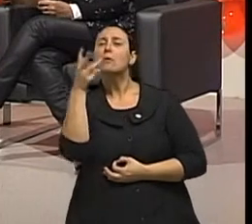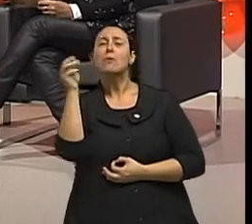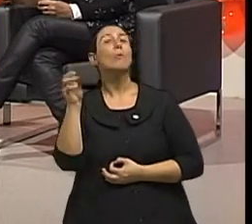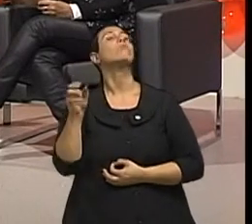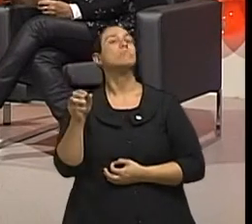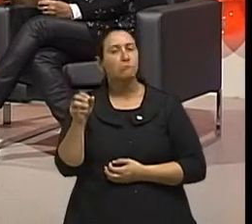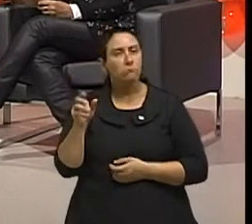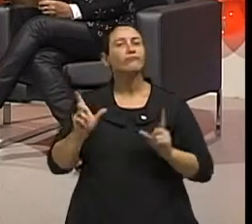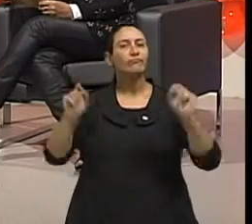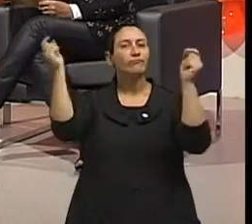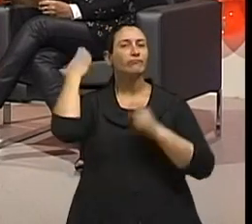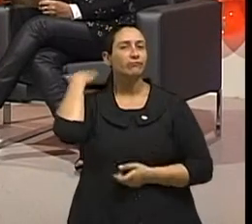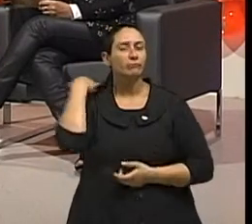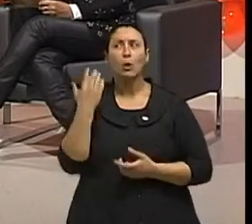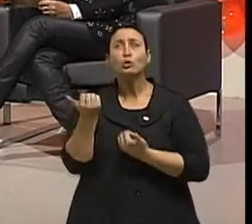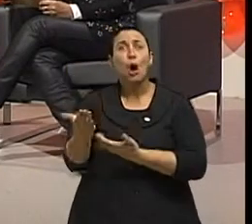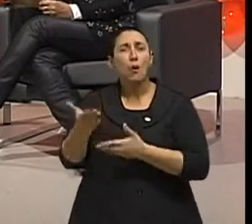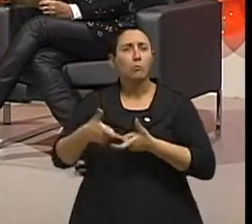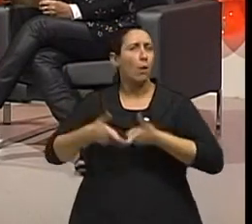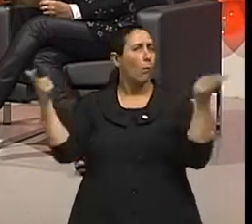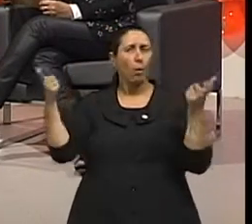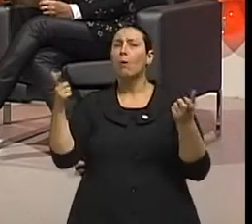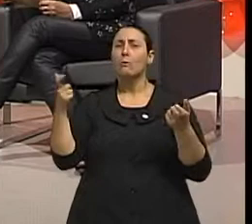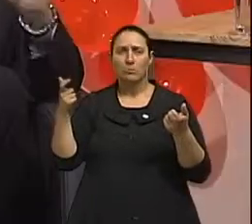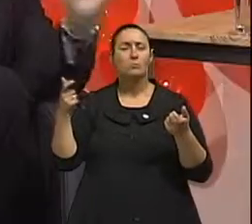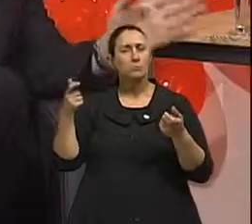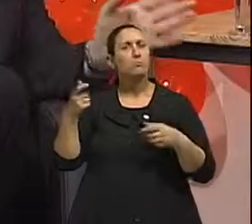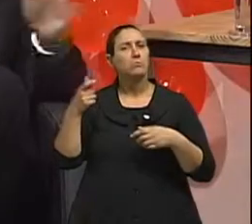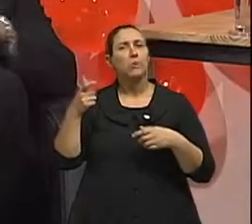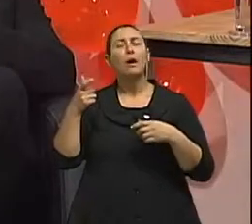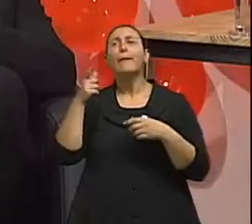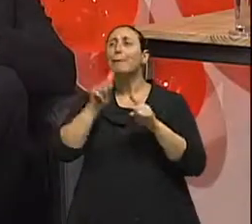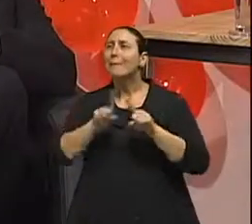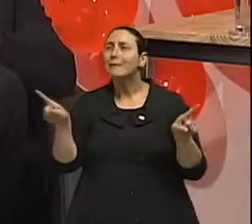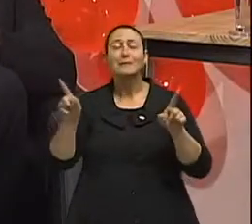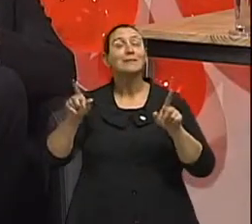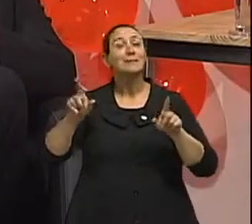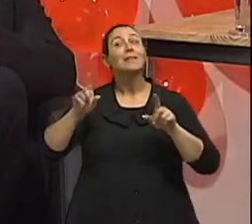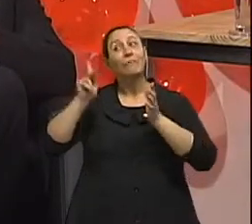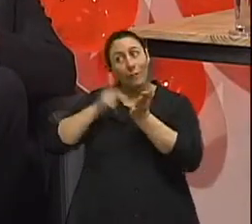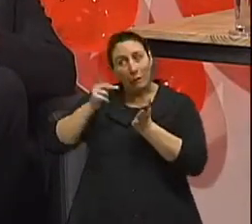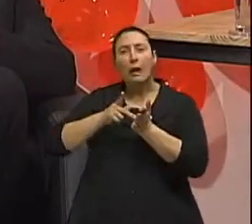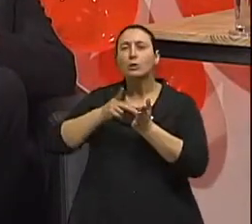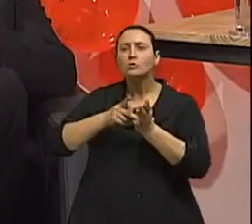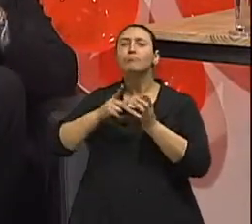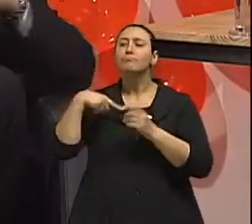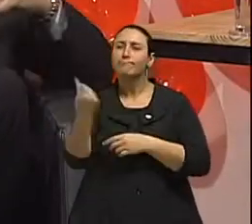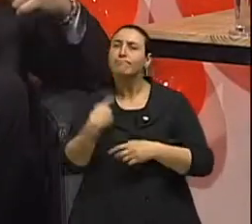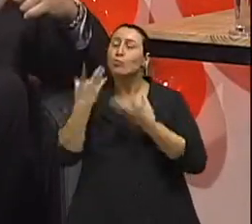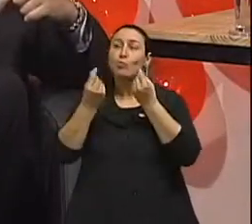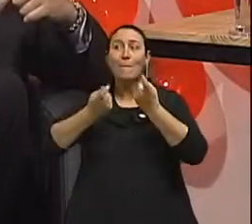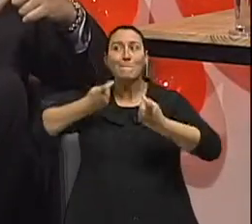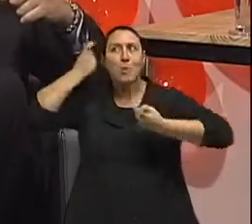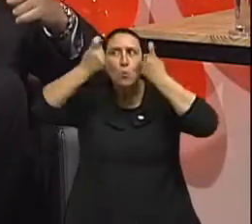vez mais se tem identificado pessoas jovens com câncer, com vários tipos, inclusive de pulmão. Mas sim, a maior faixa de preocupação que nós temos são